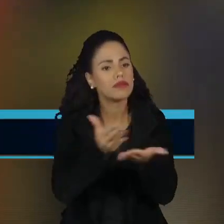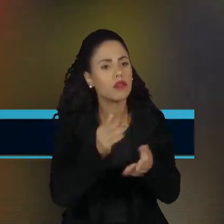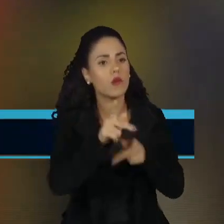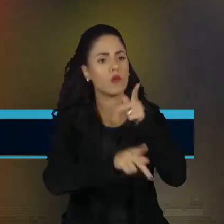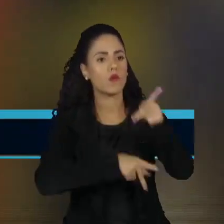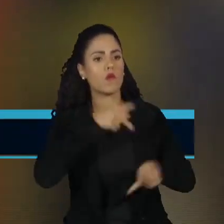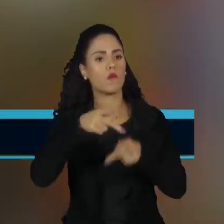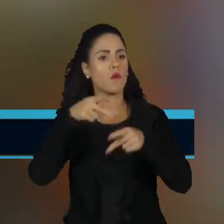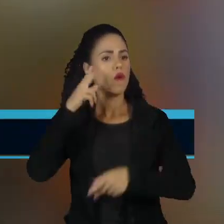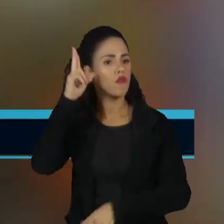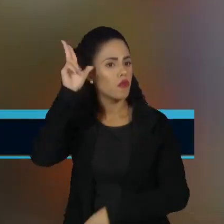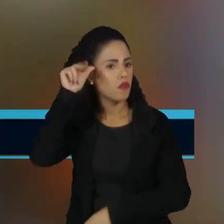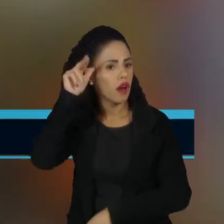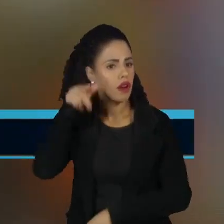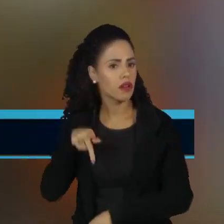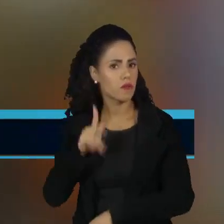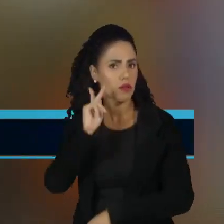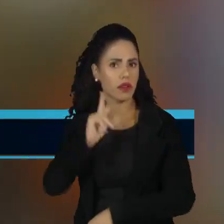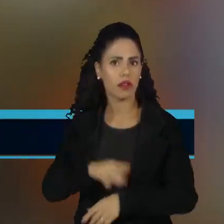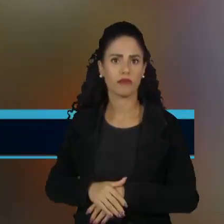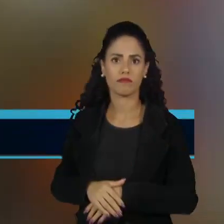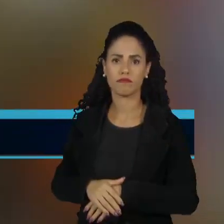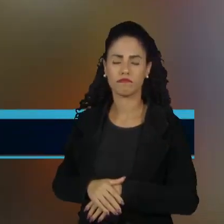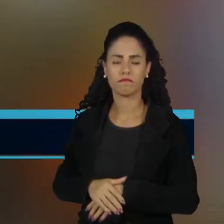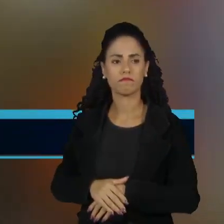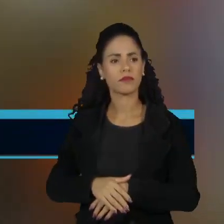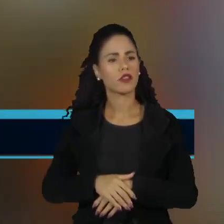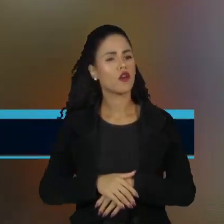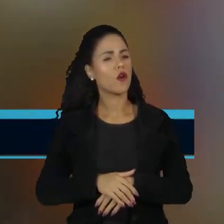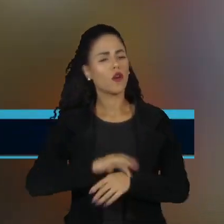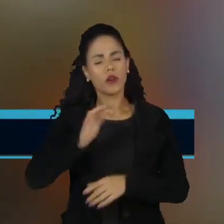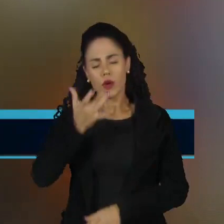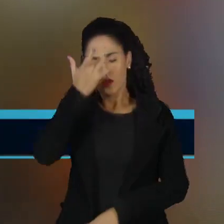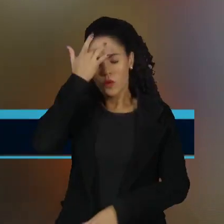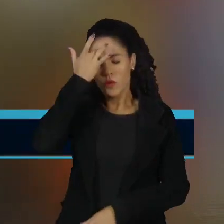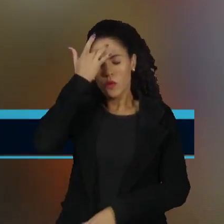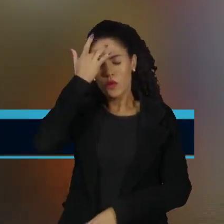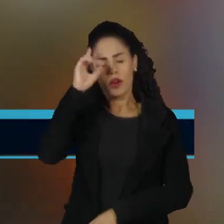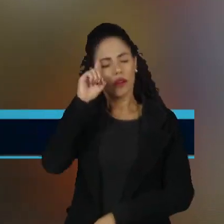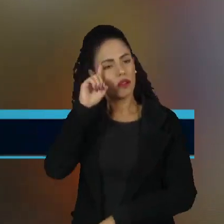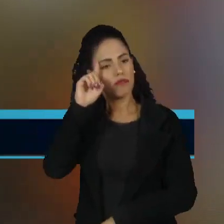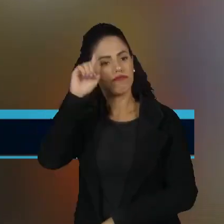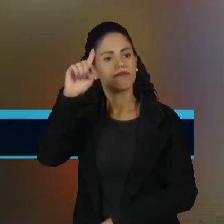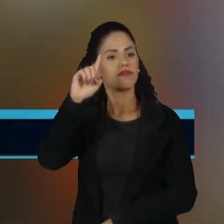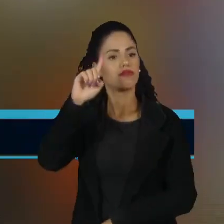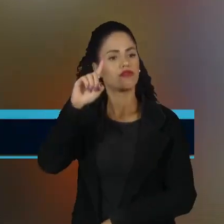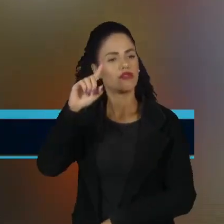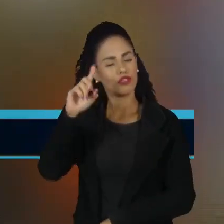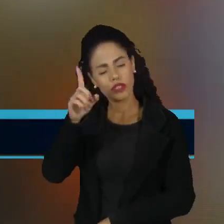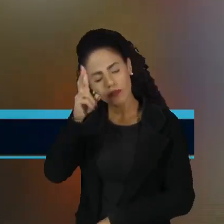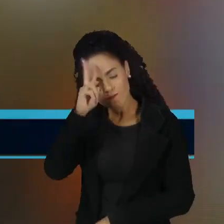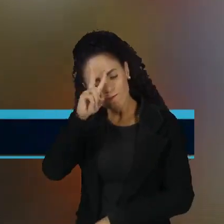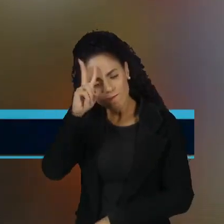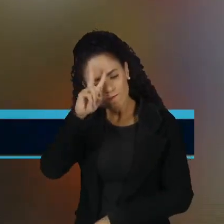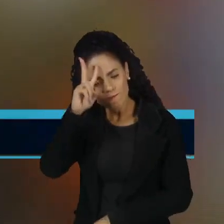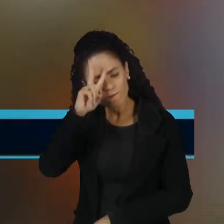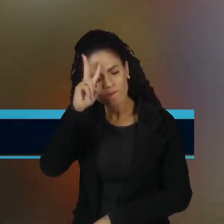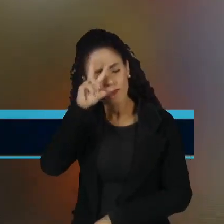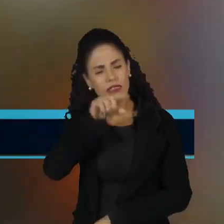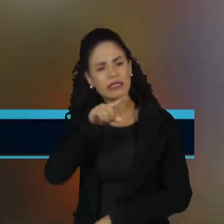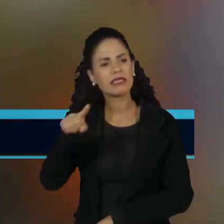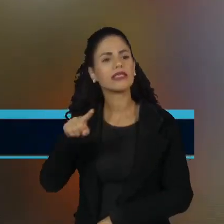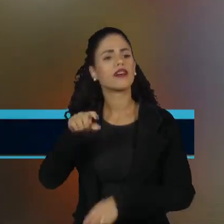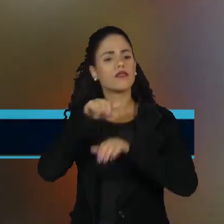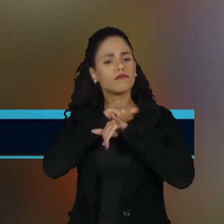povo Guarani Kaiowá. Um dia ficará marcado na história e a história irá